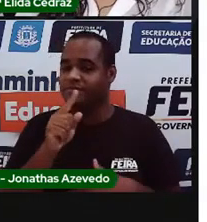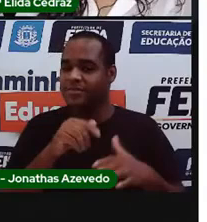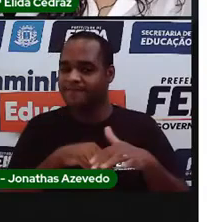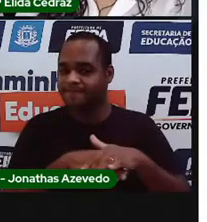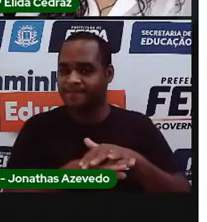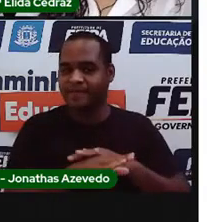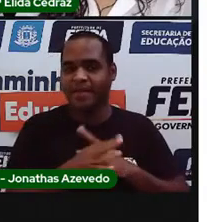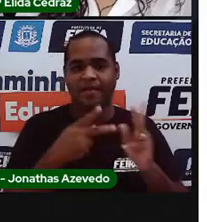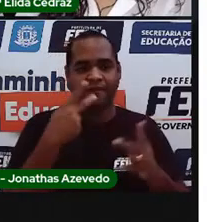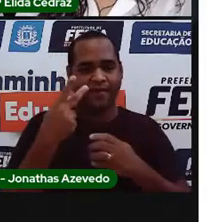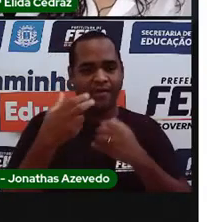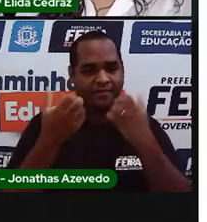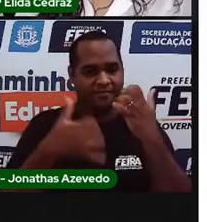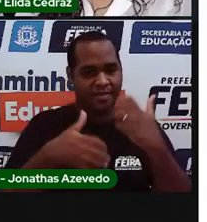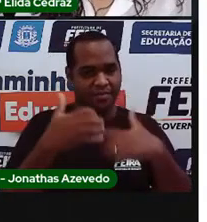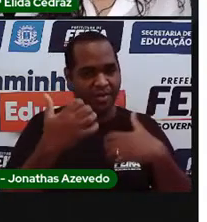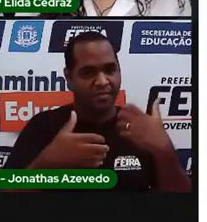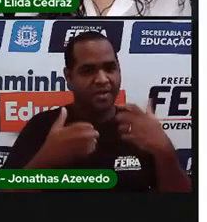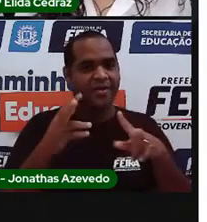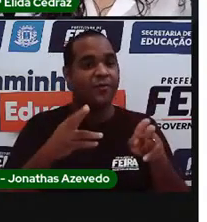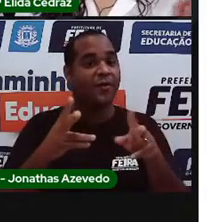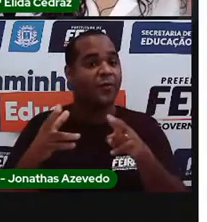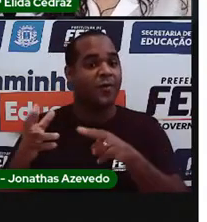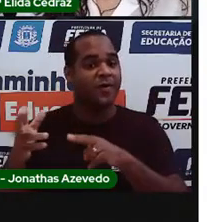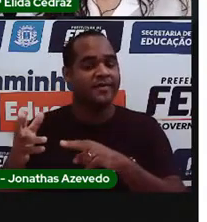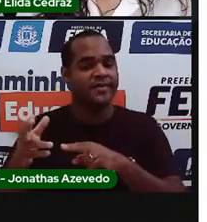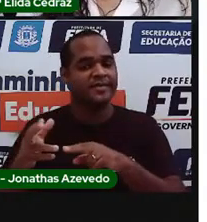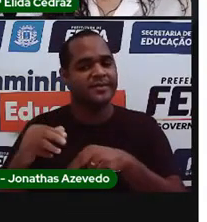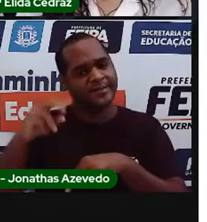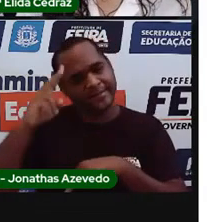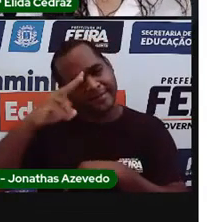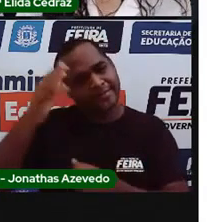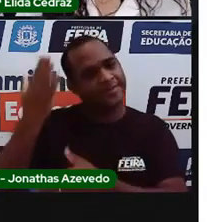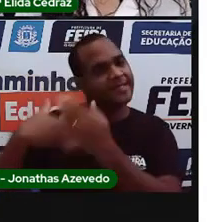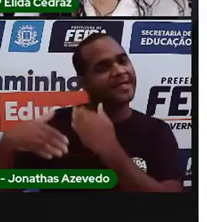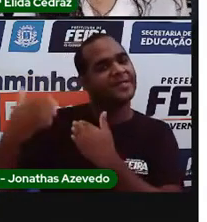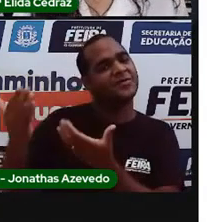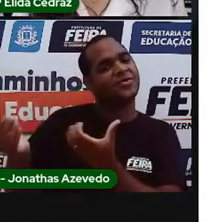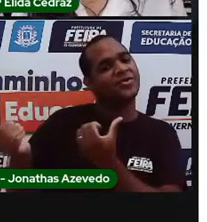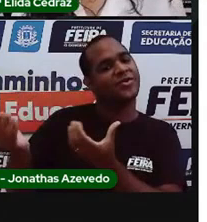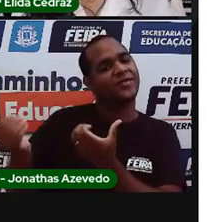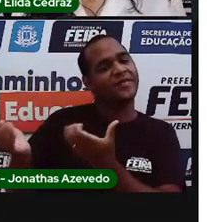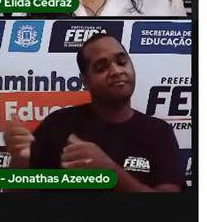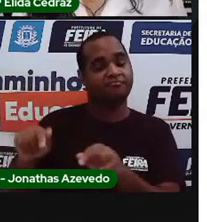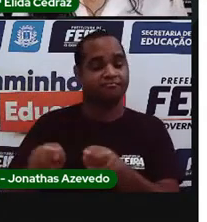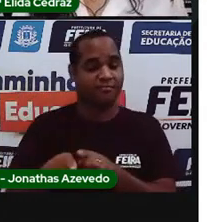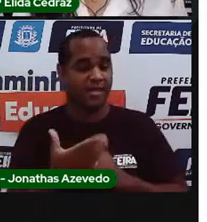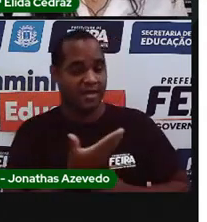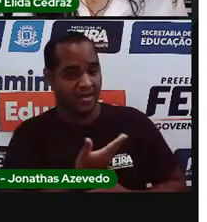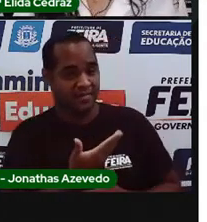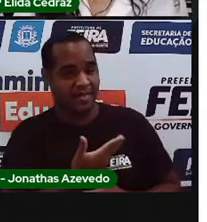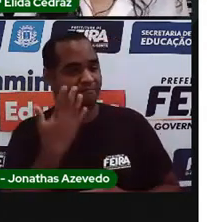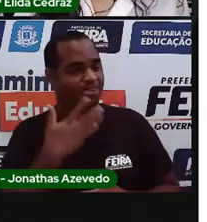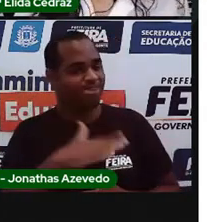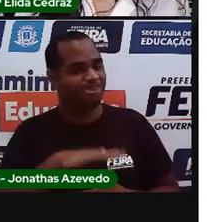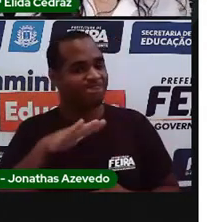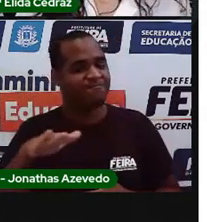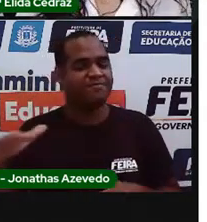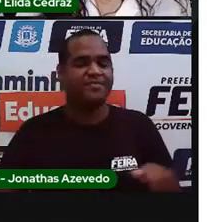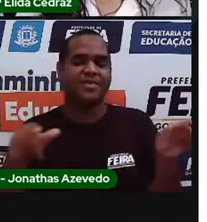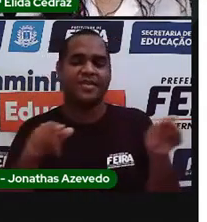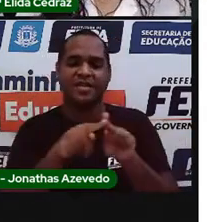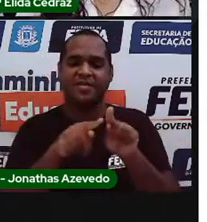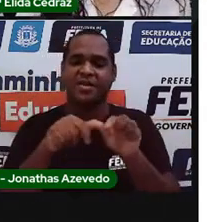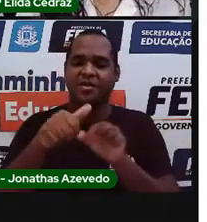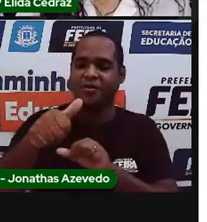sempre das mesmas coisas. De quando eram jovens, das amigas de infância e